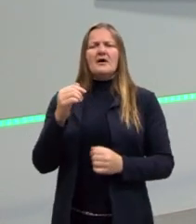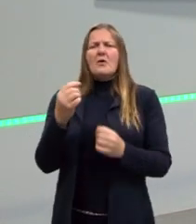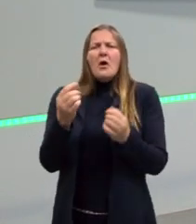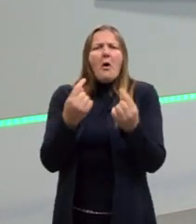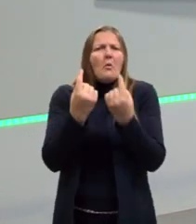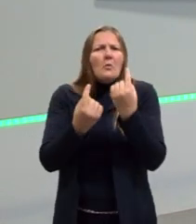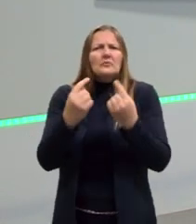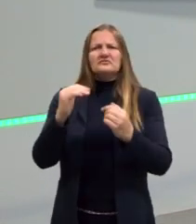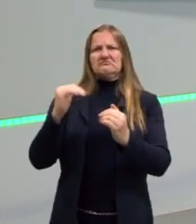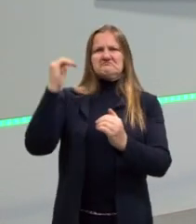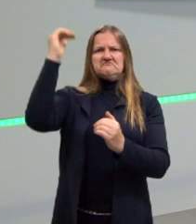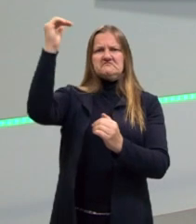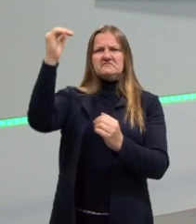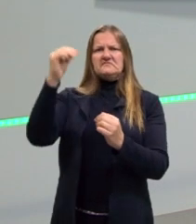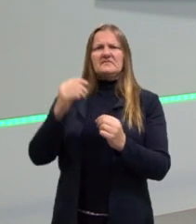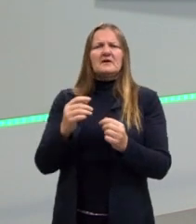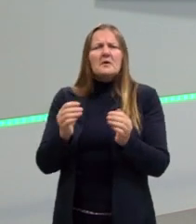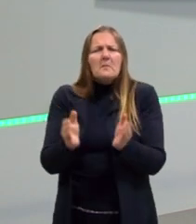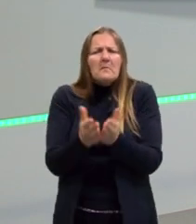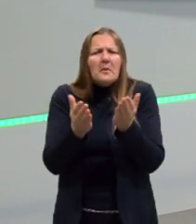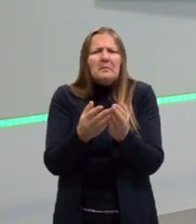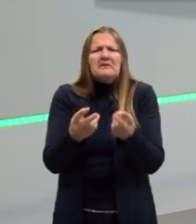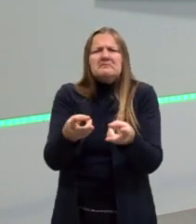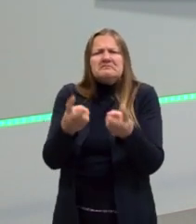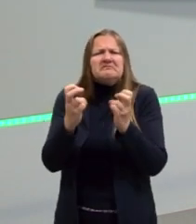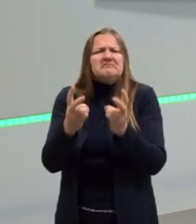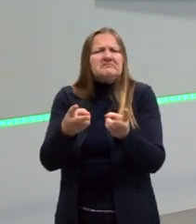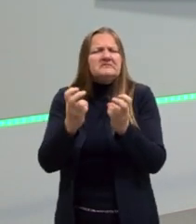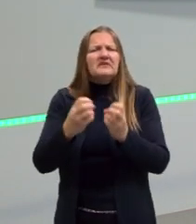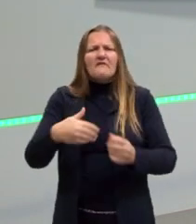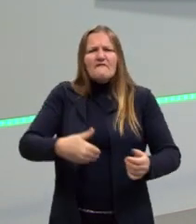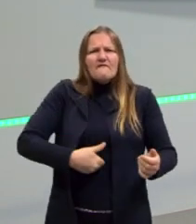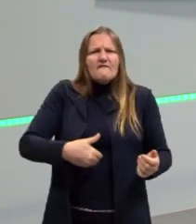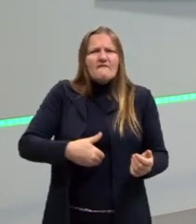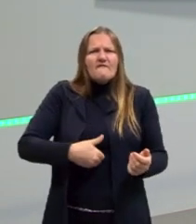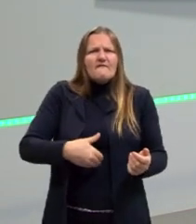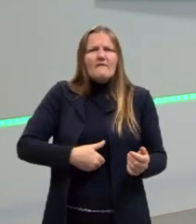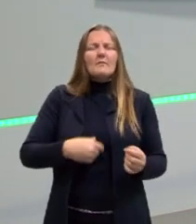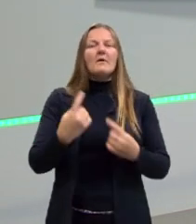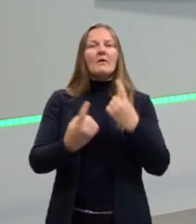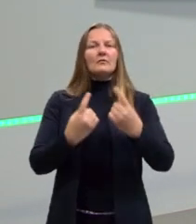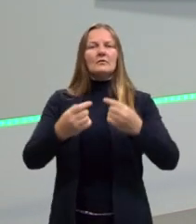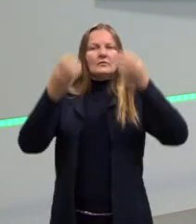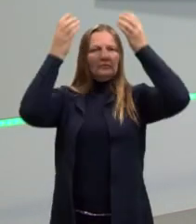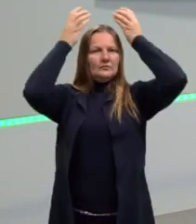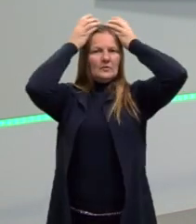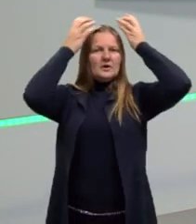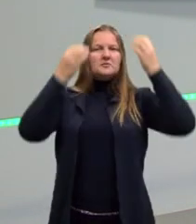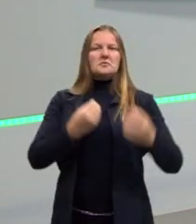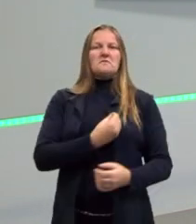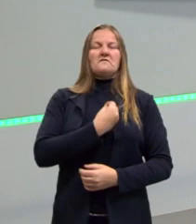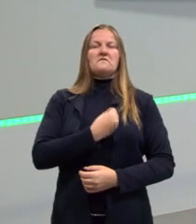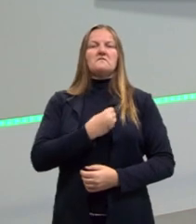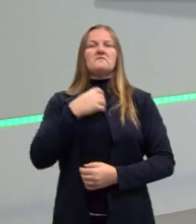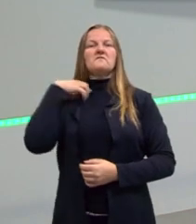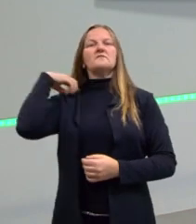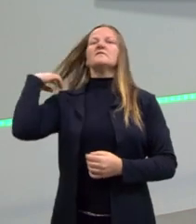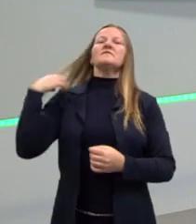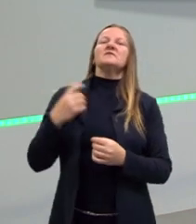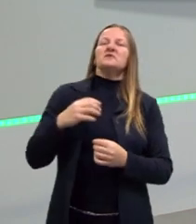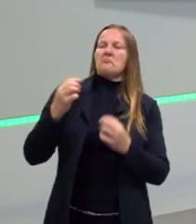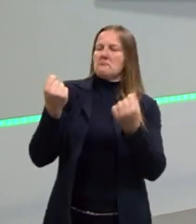muito explorado, as pessoas passavam fome. Enquanto isso, o rei vivia uma vida extremamente